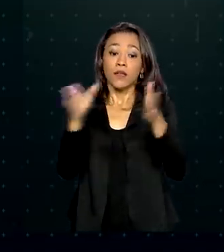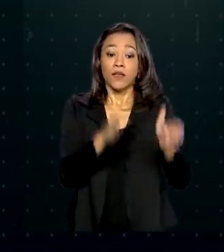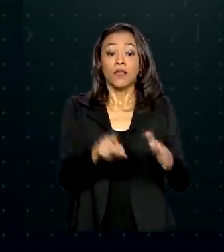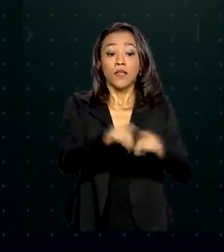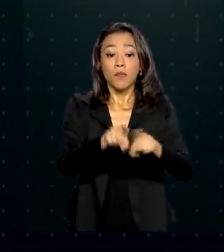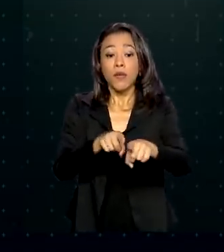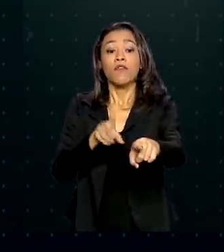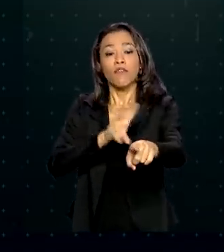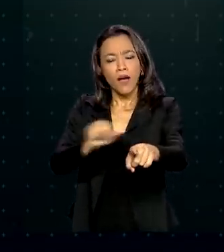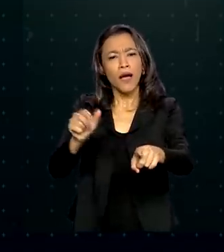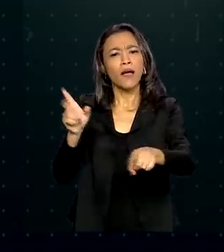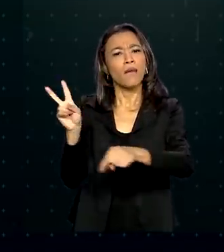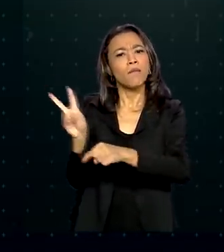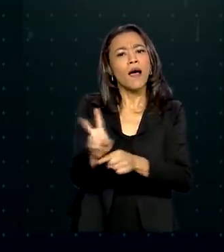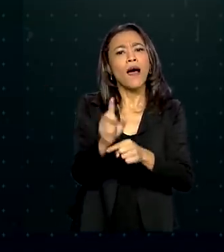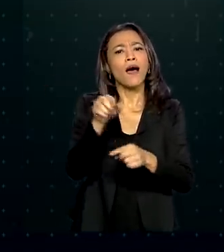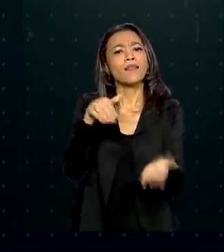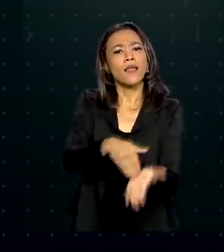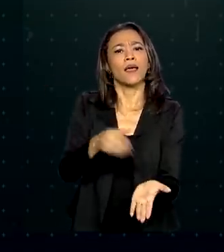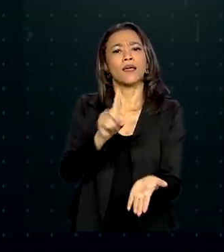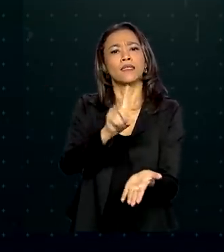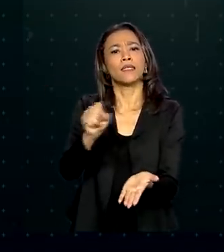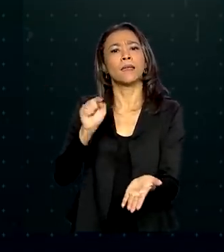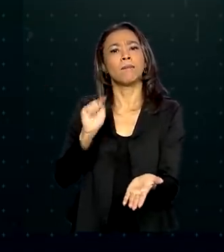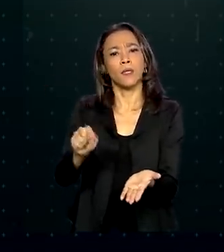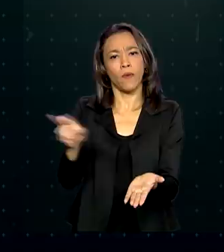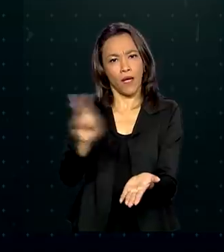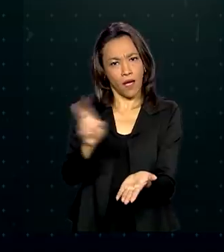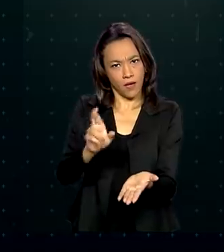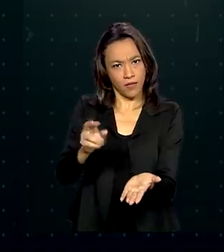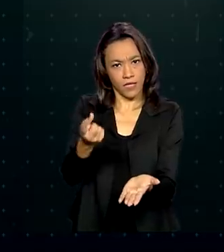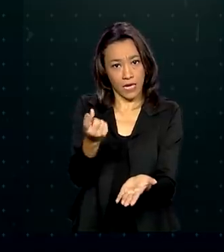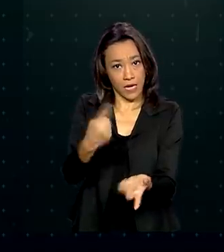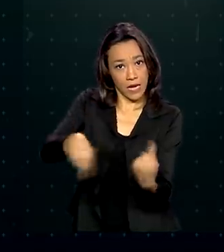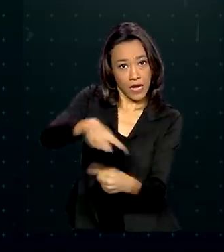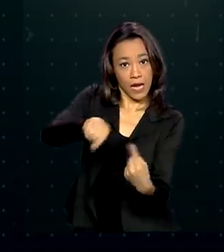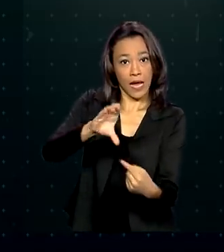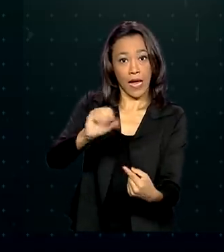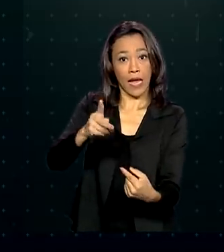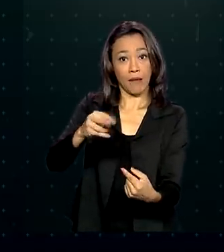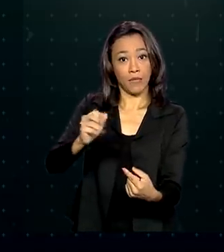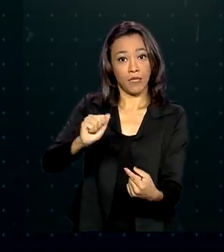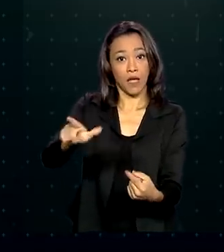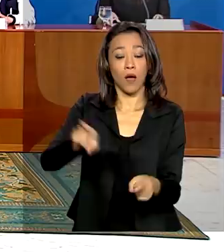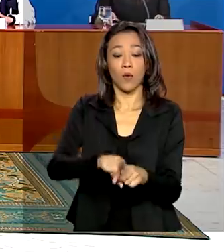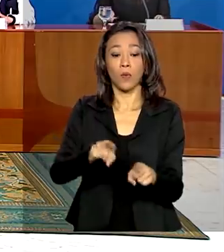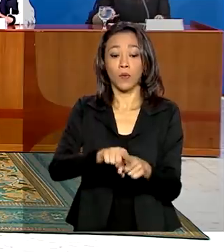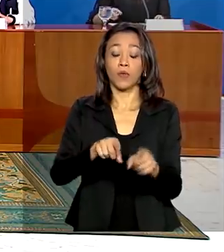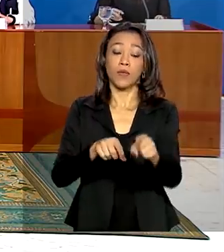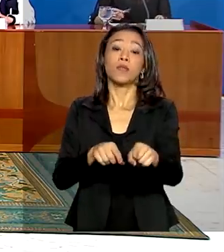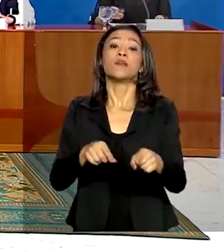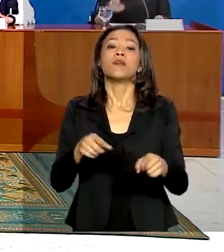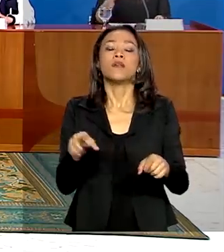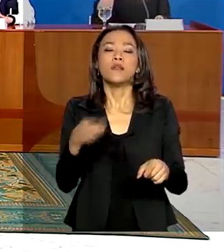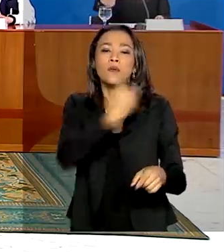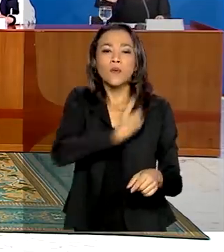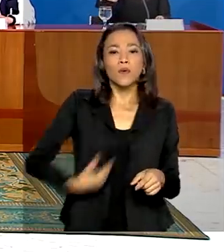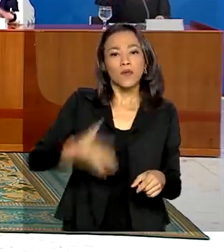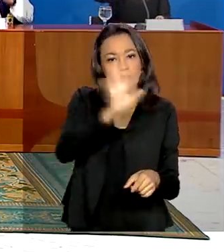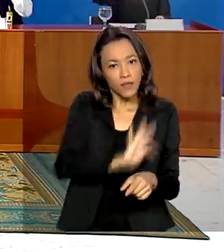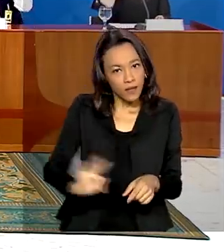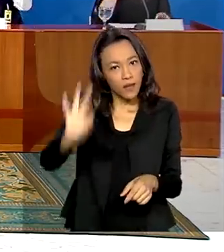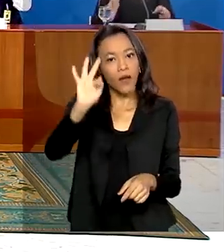financiar até 100 mil reais para capital de giro e 200 mil reais para investimentos. O governo federal